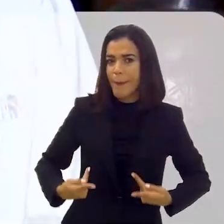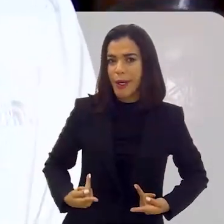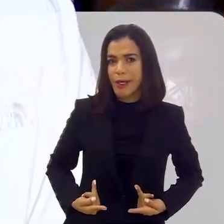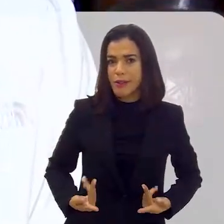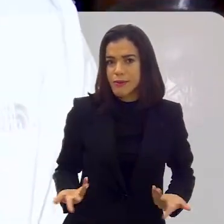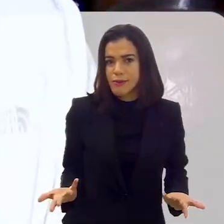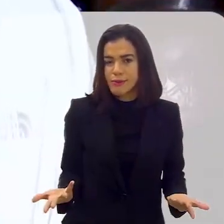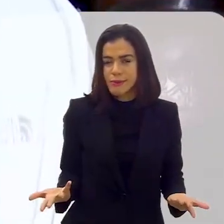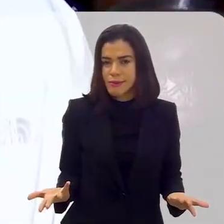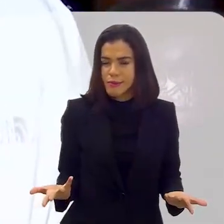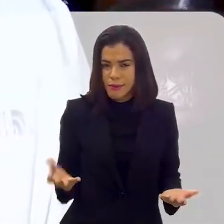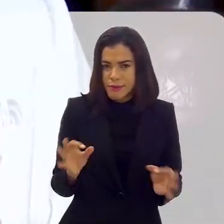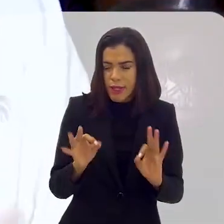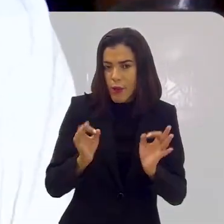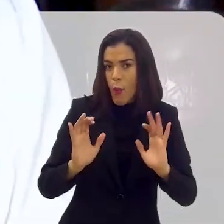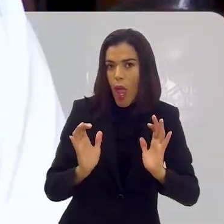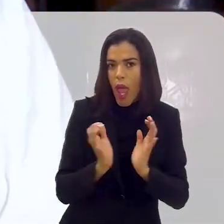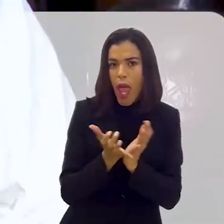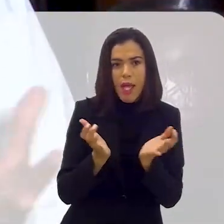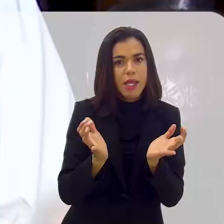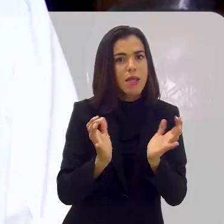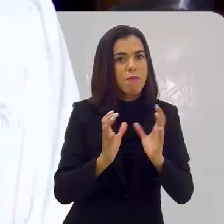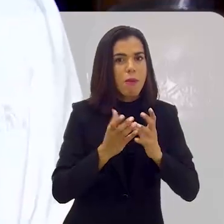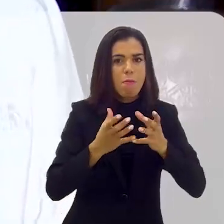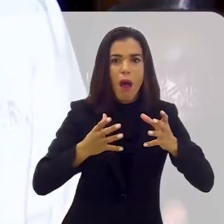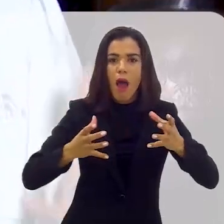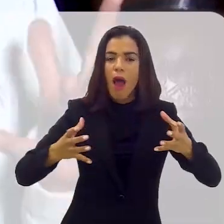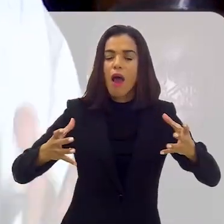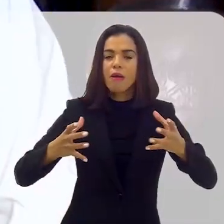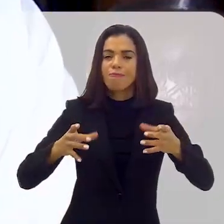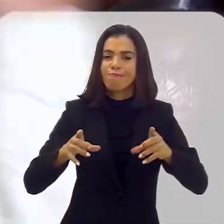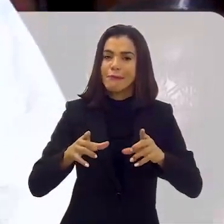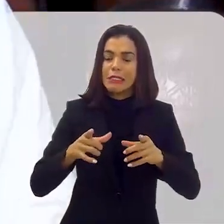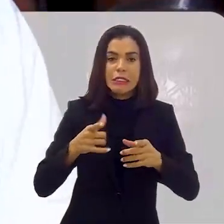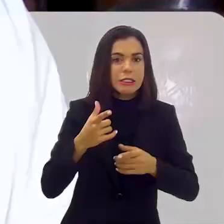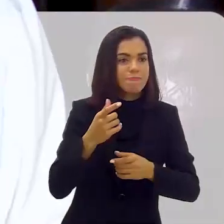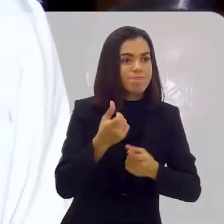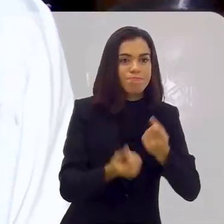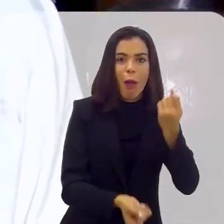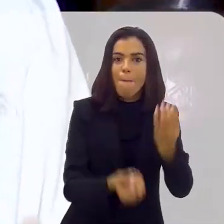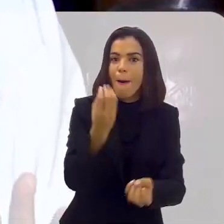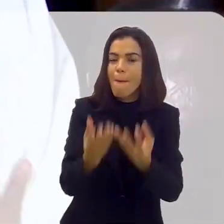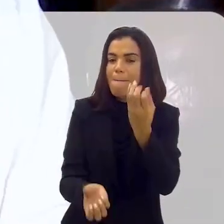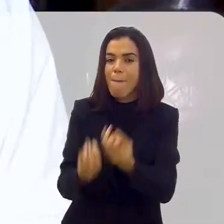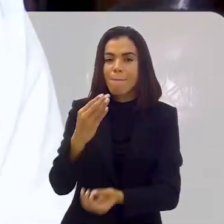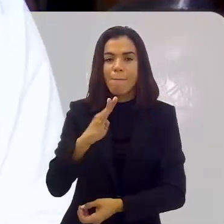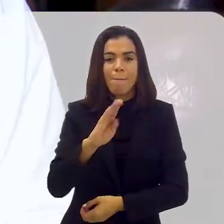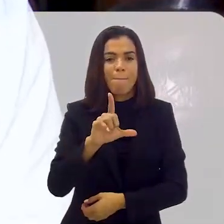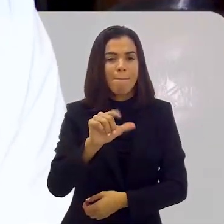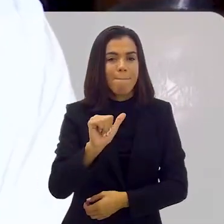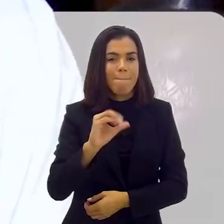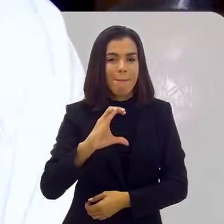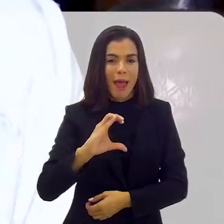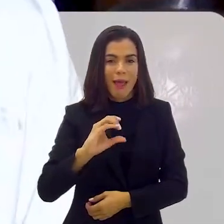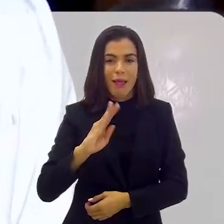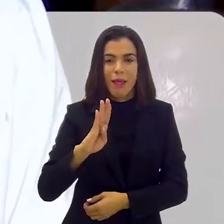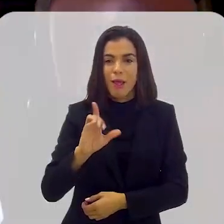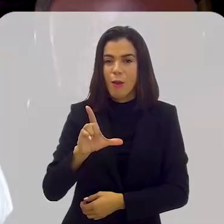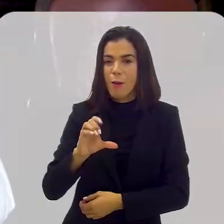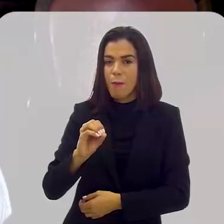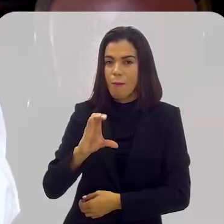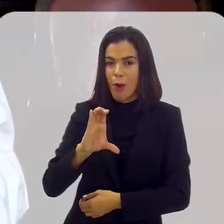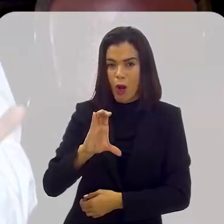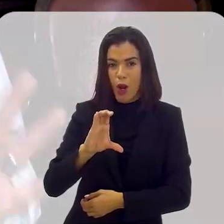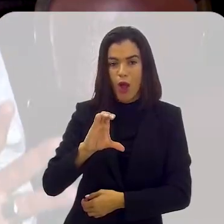humanos envolvidos, uma equipe grande e as coisas acontecendo. Os black blocs vieram da Europa,